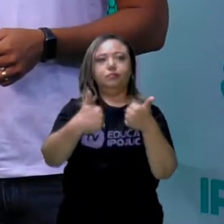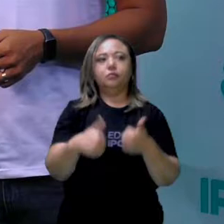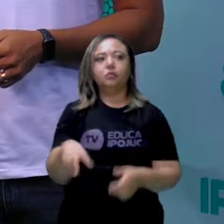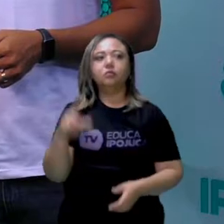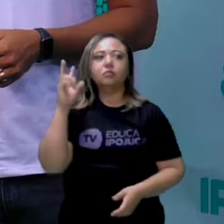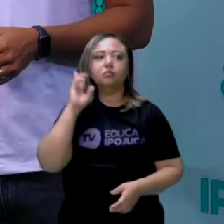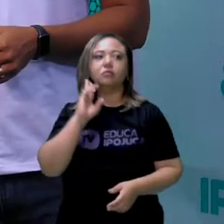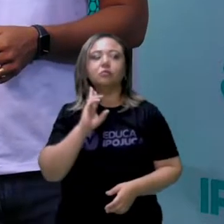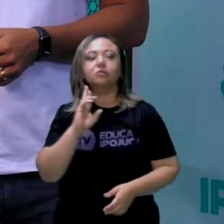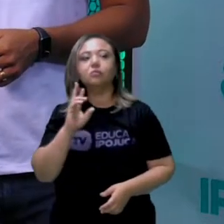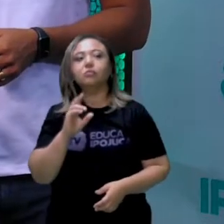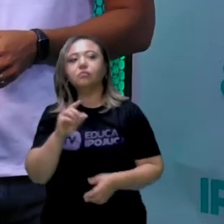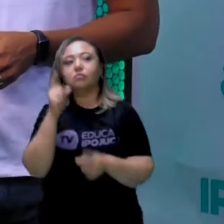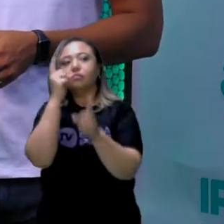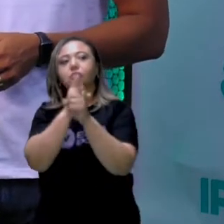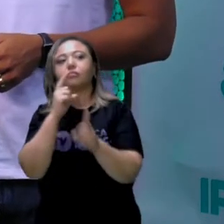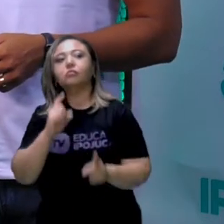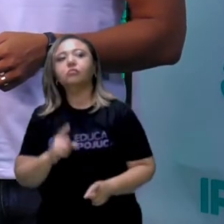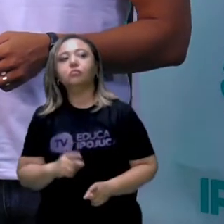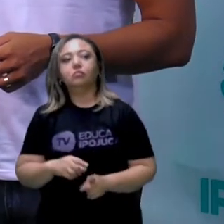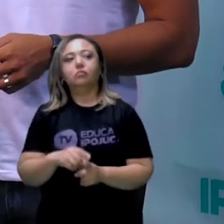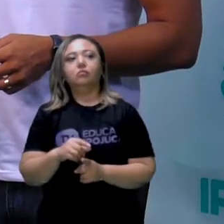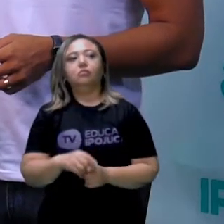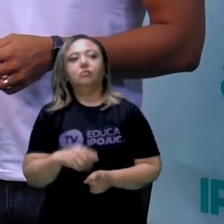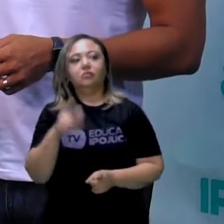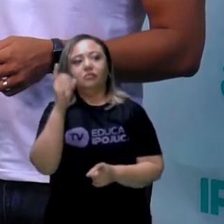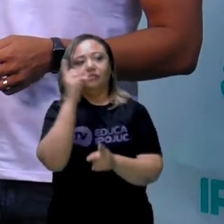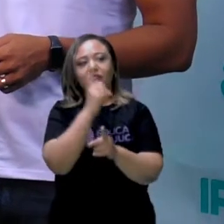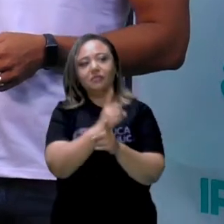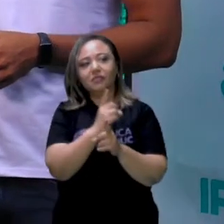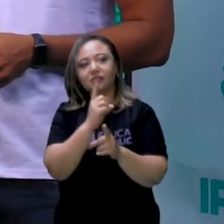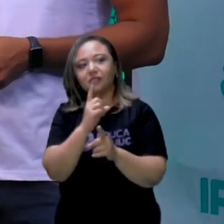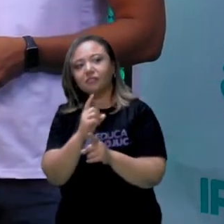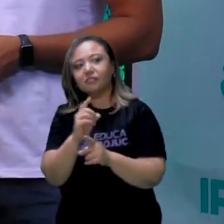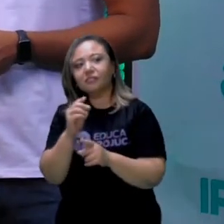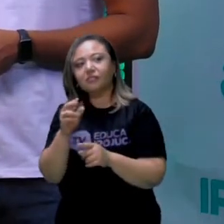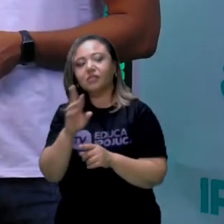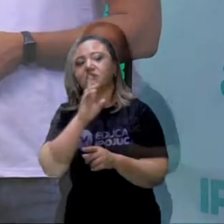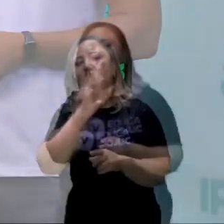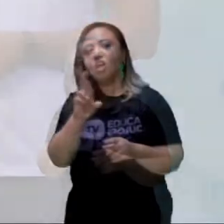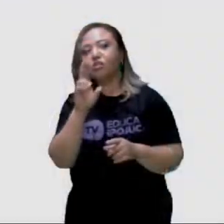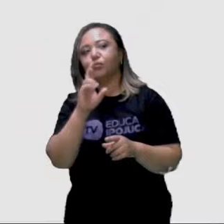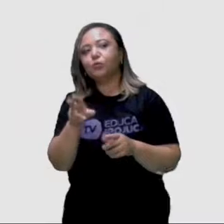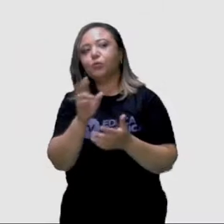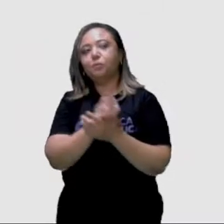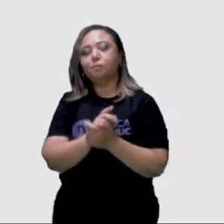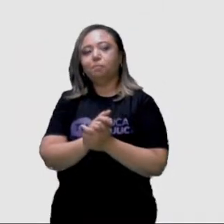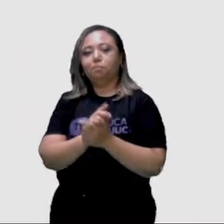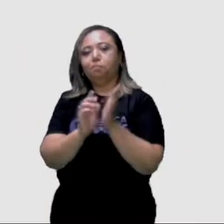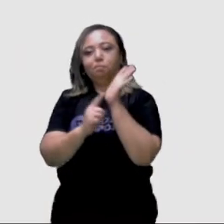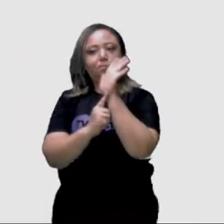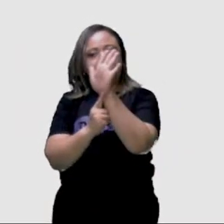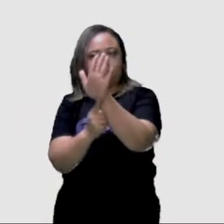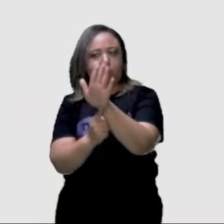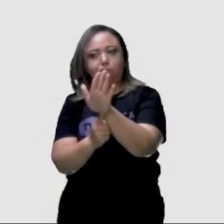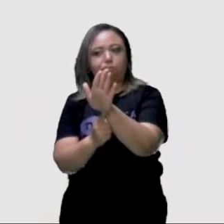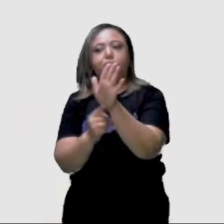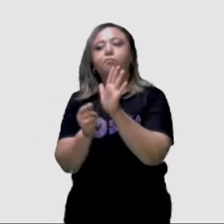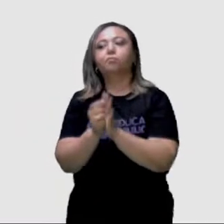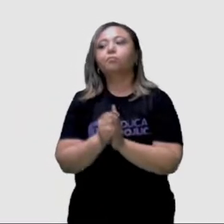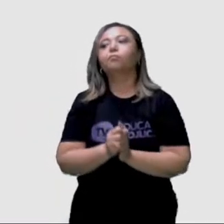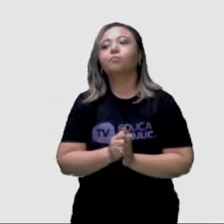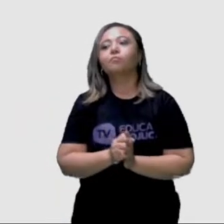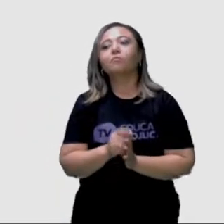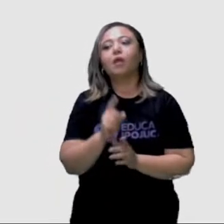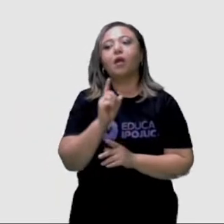vamos ver se vocês encontraram as palavras, se acertaram. Trago aqui agora para vocês o local,